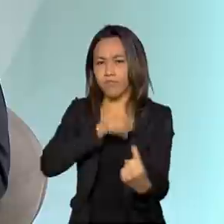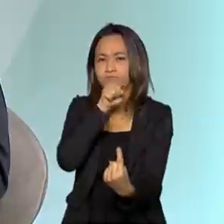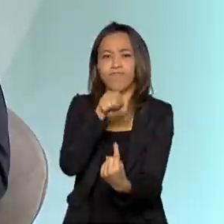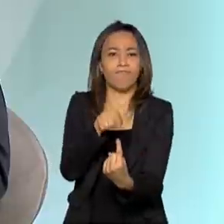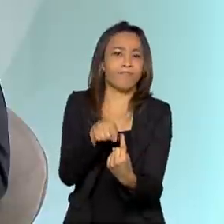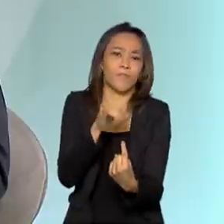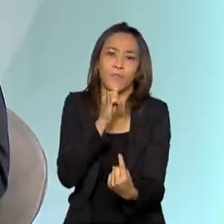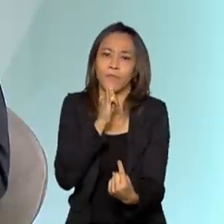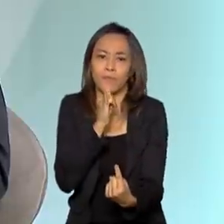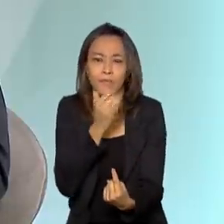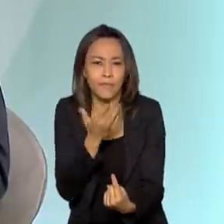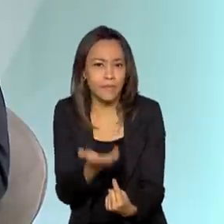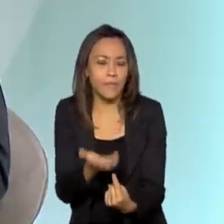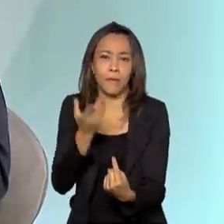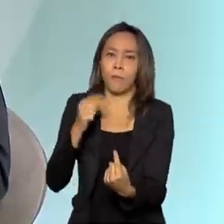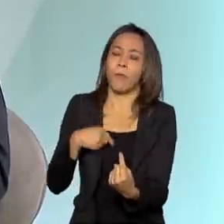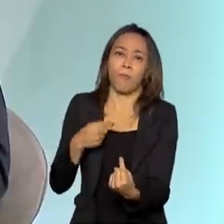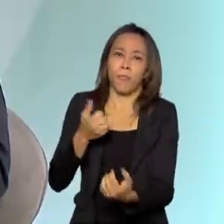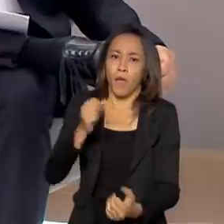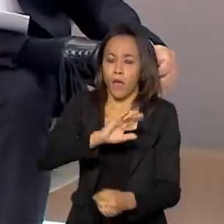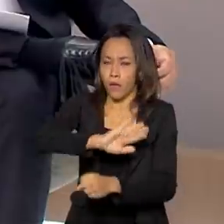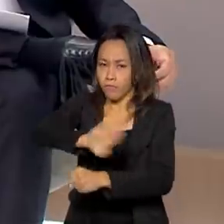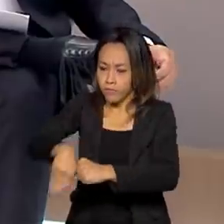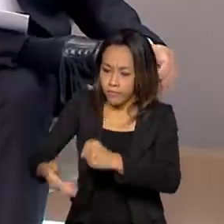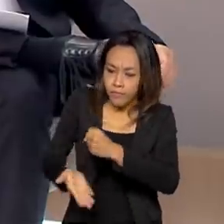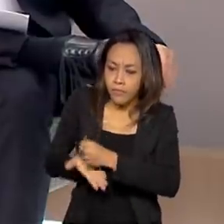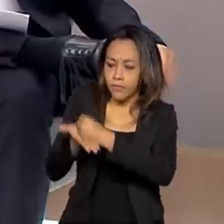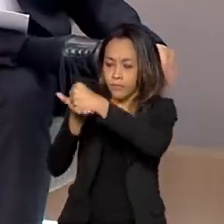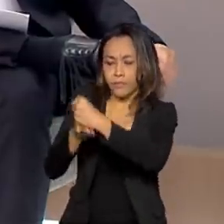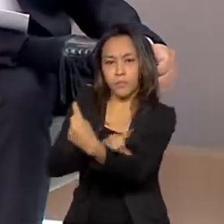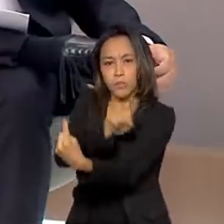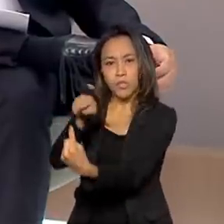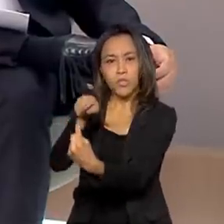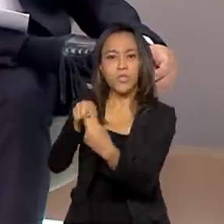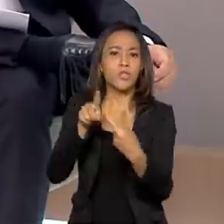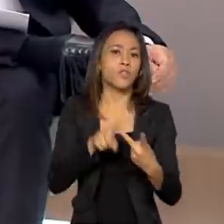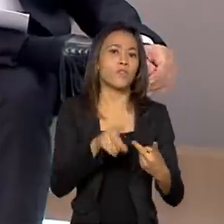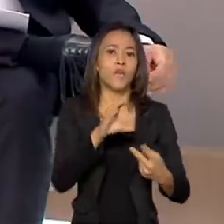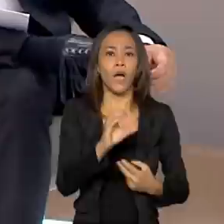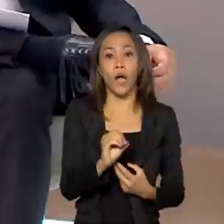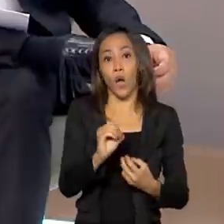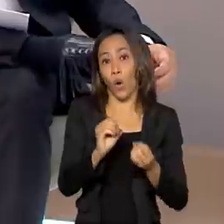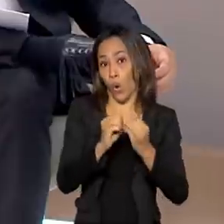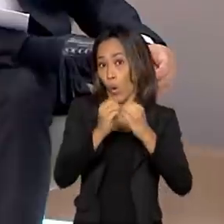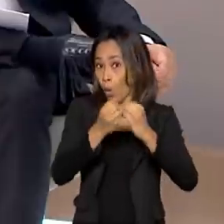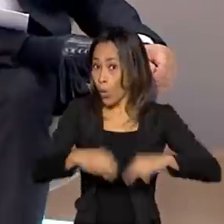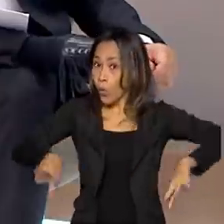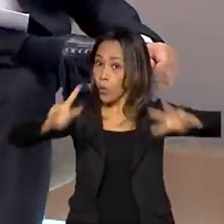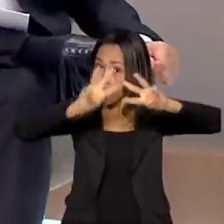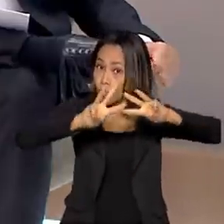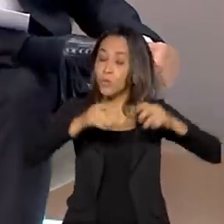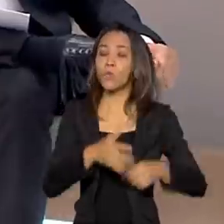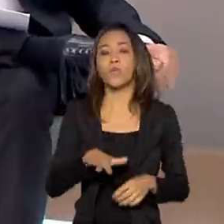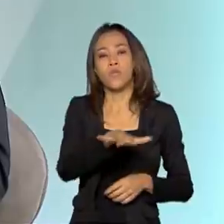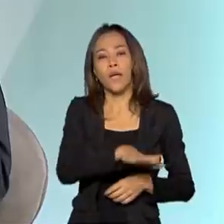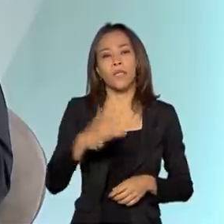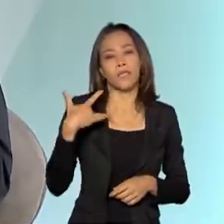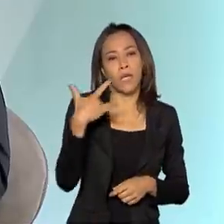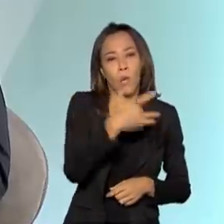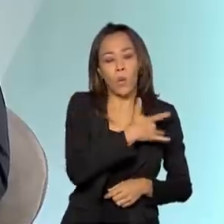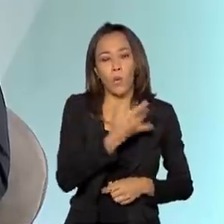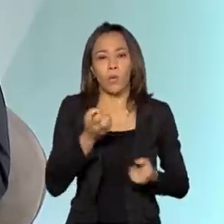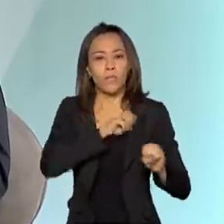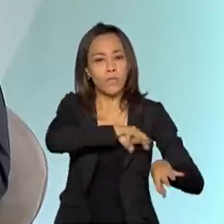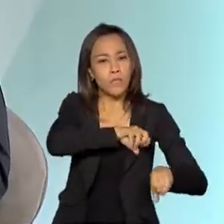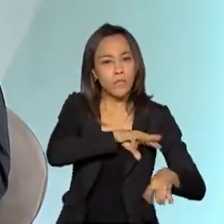das metas de crescimento sustentável, da própria ONU, em termos de saúde, em termos de educação, em